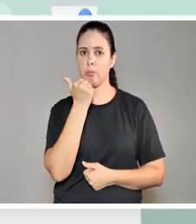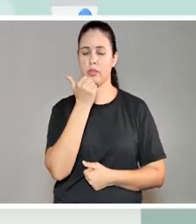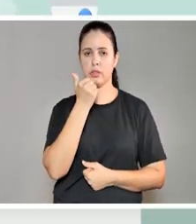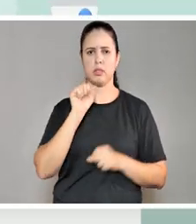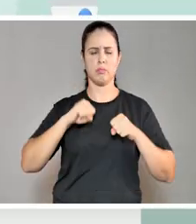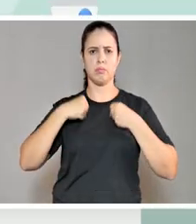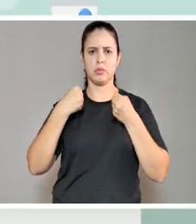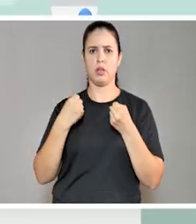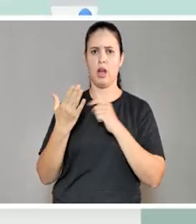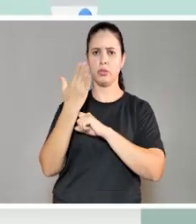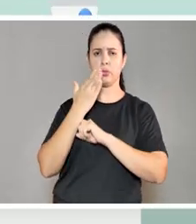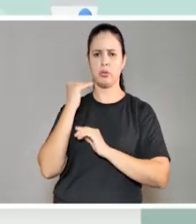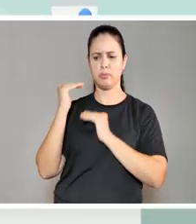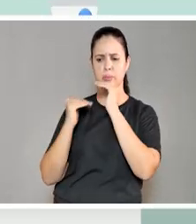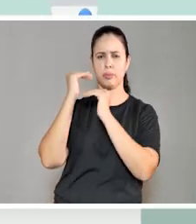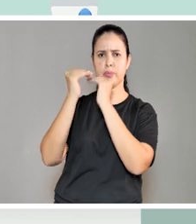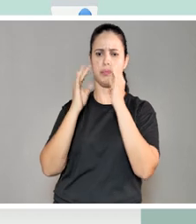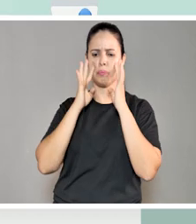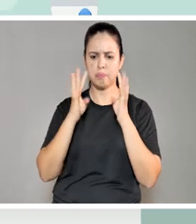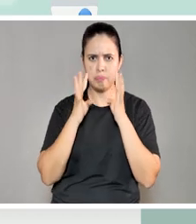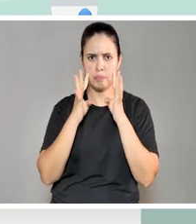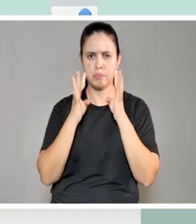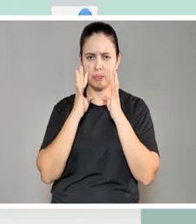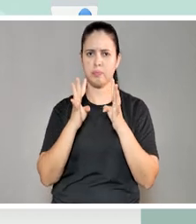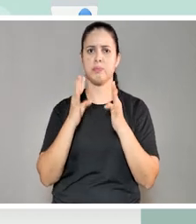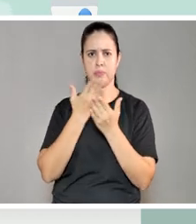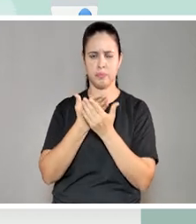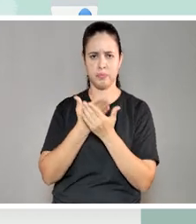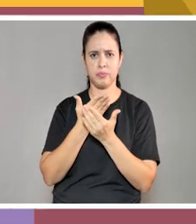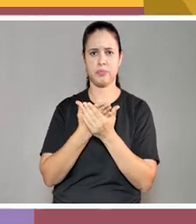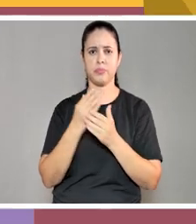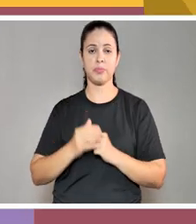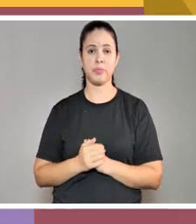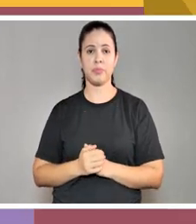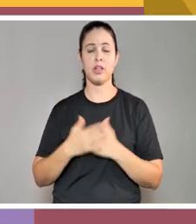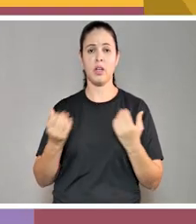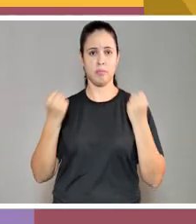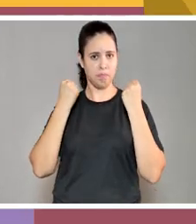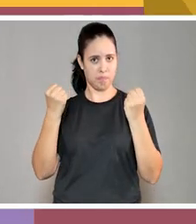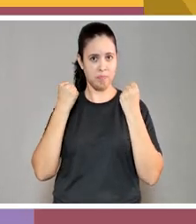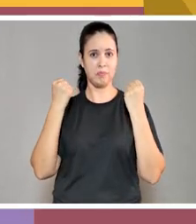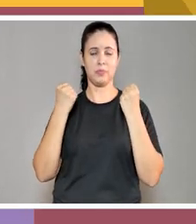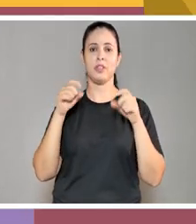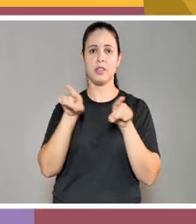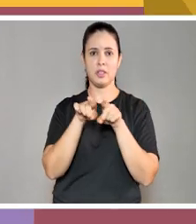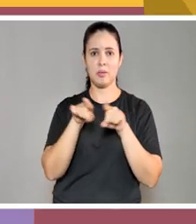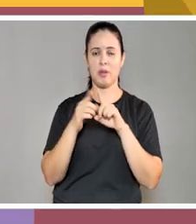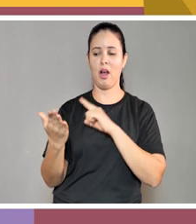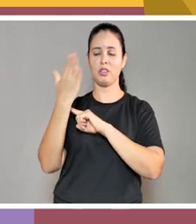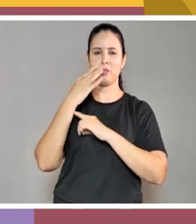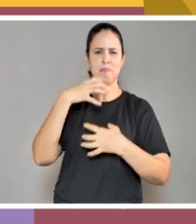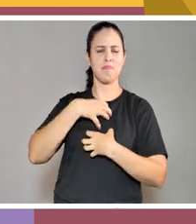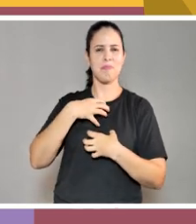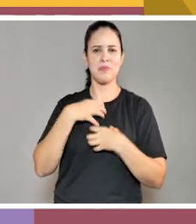diretamente no desempenho, foco e concentração durante os estudos. Faça exercícios físicos, além de estimular